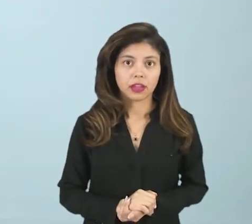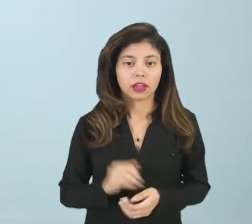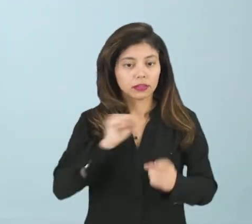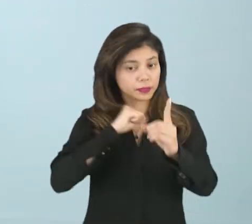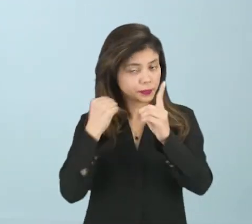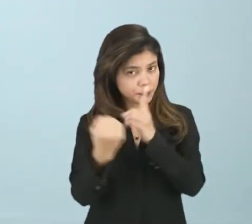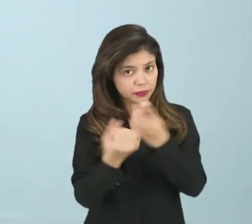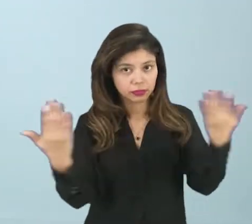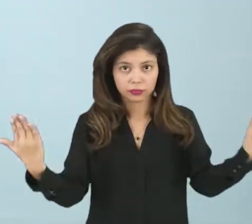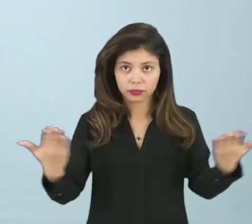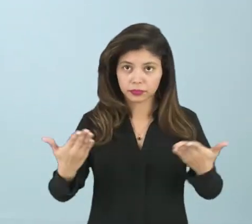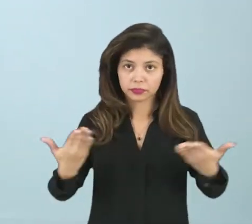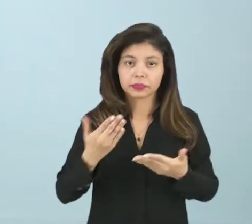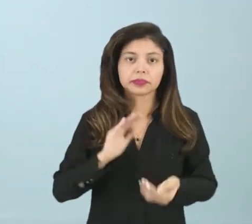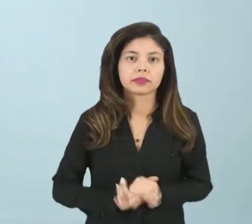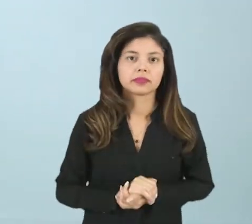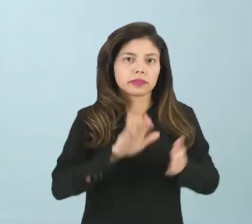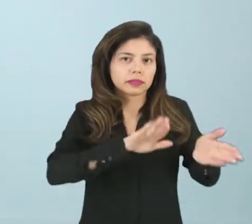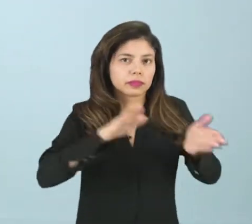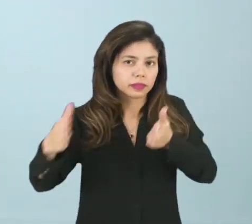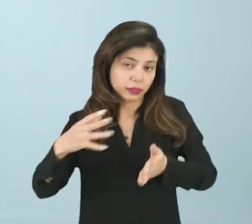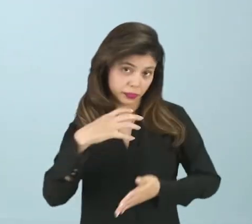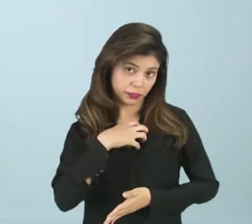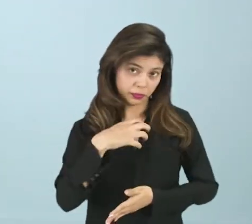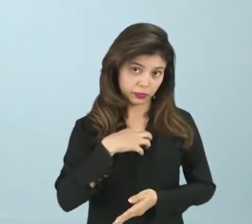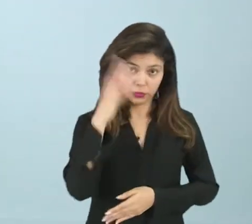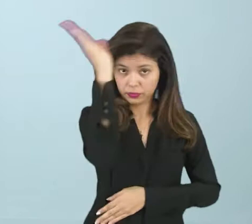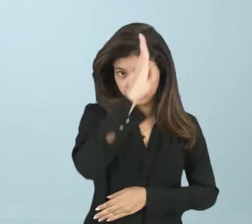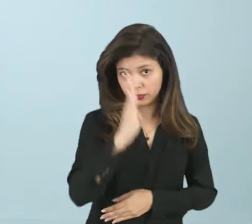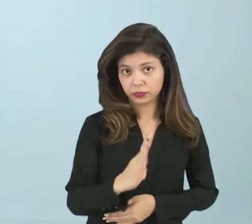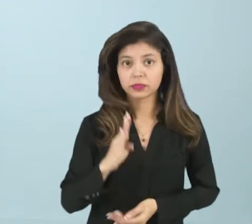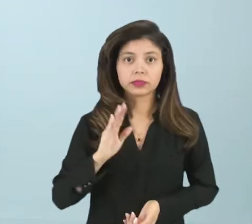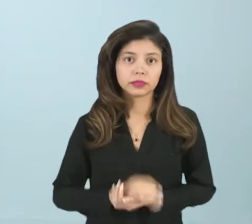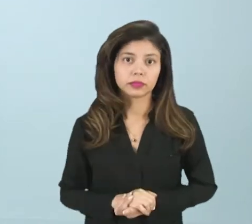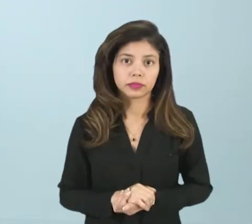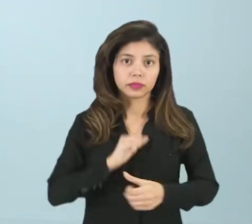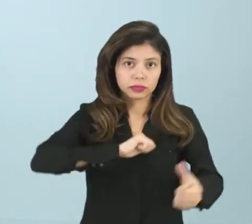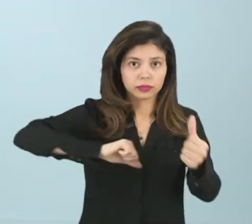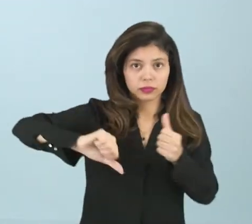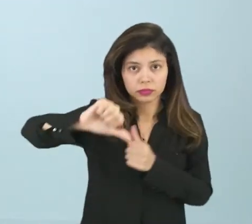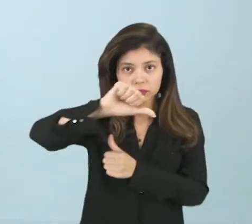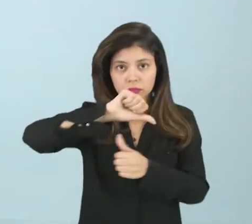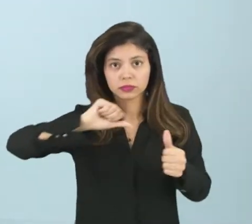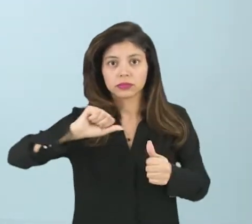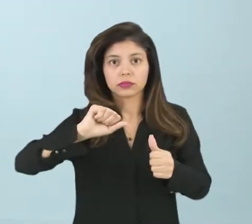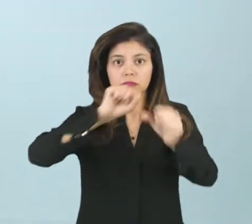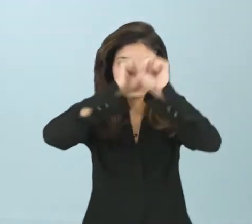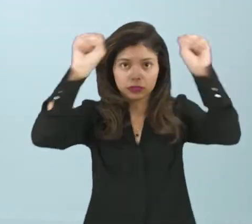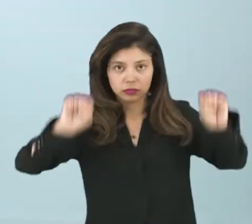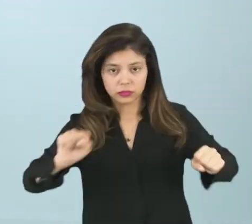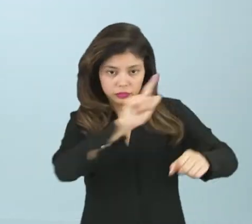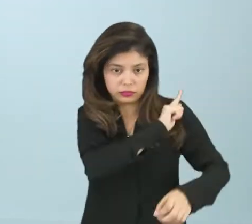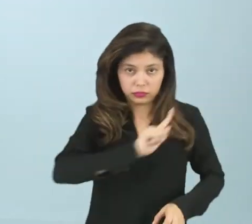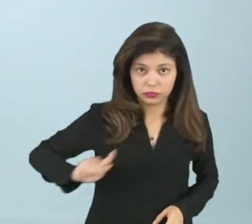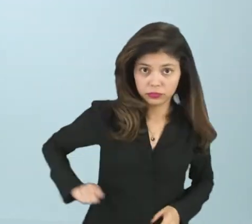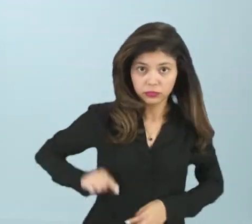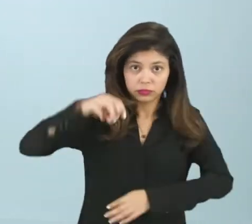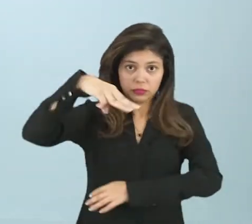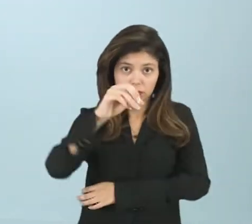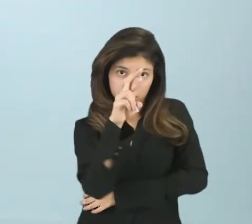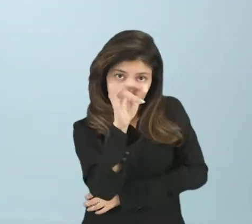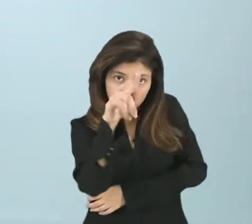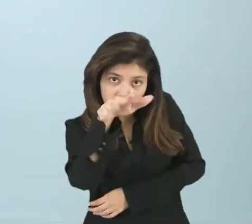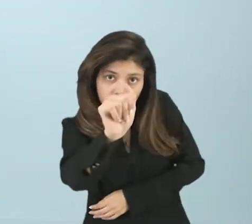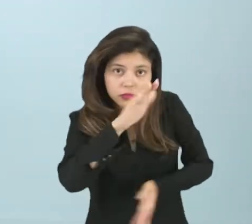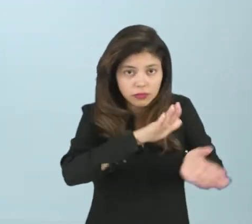sociedade, é a partir do momento que o Brasil muda o sistema de governo, que era a monarquia, a